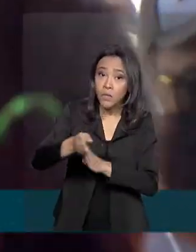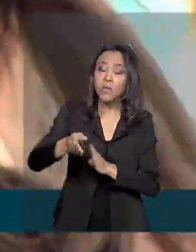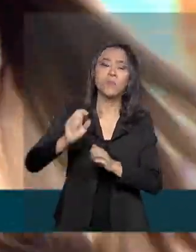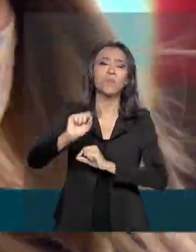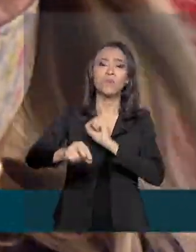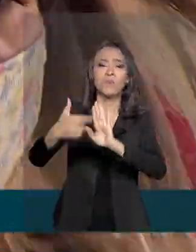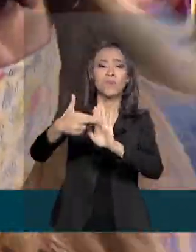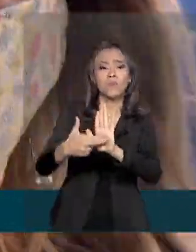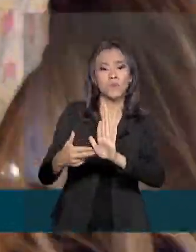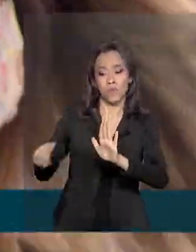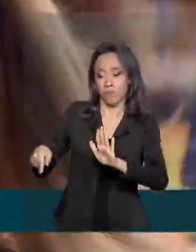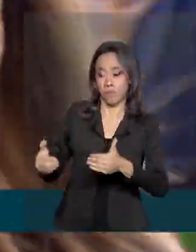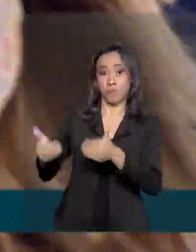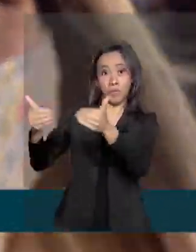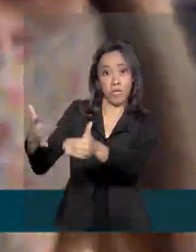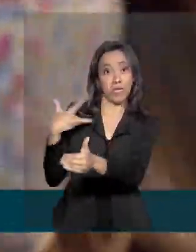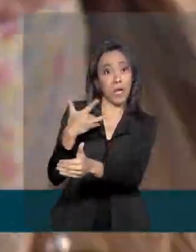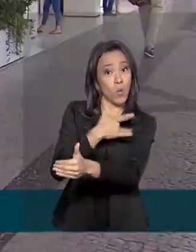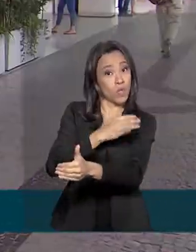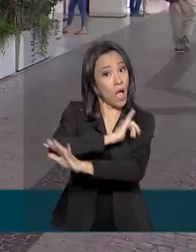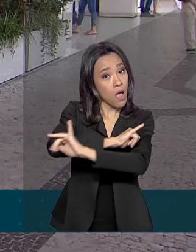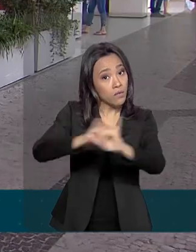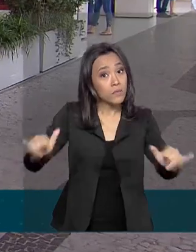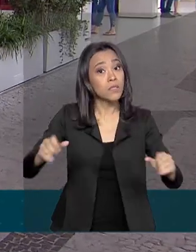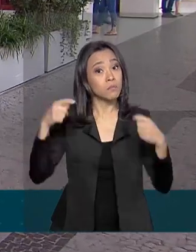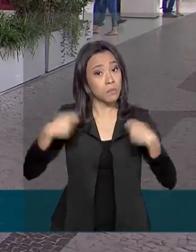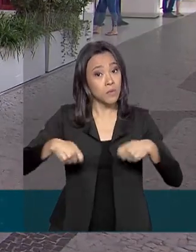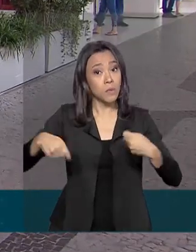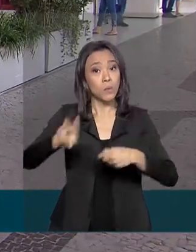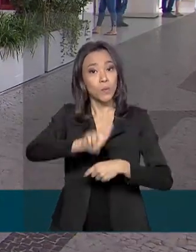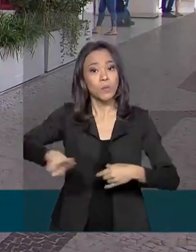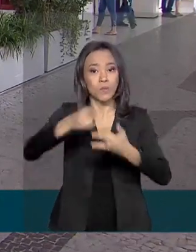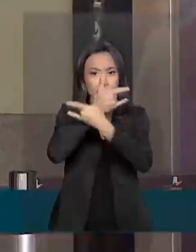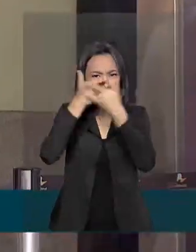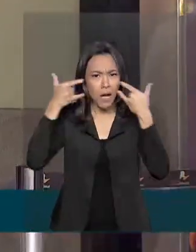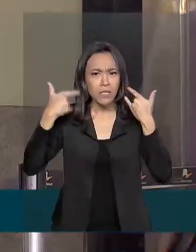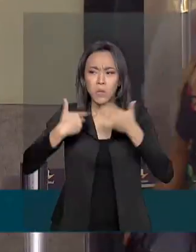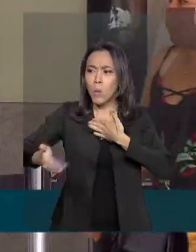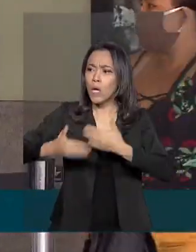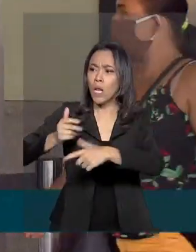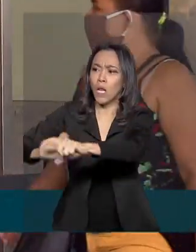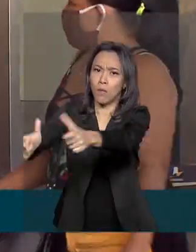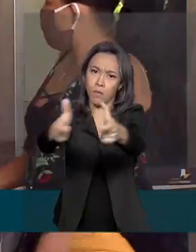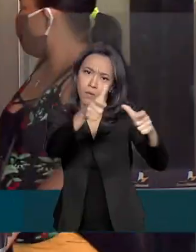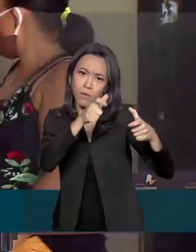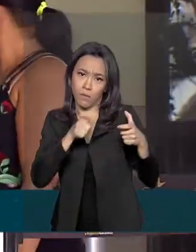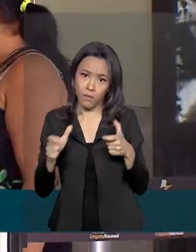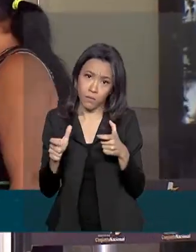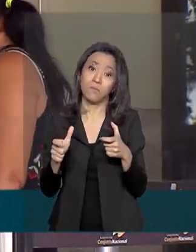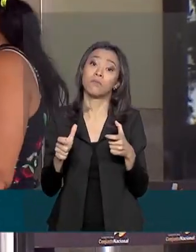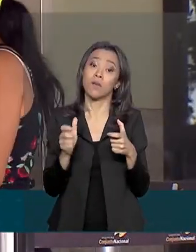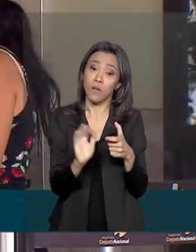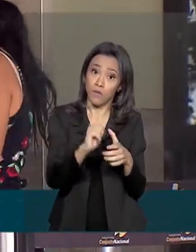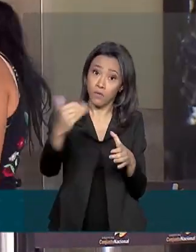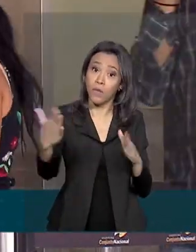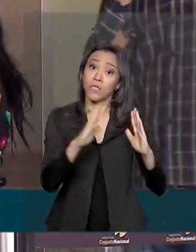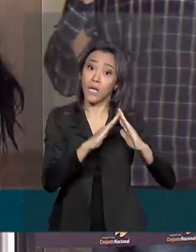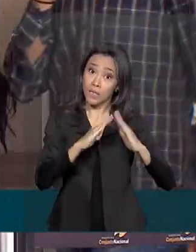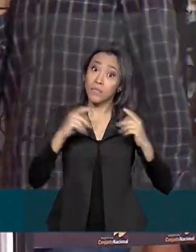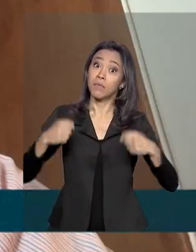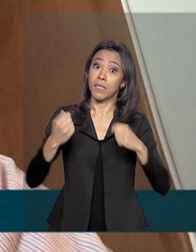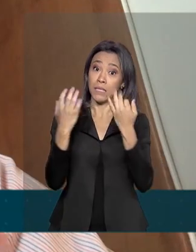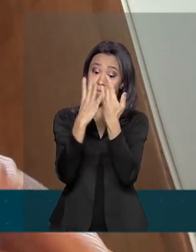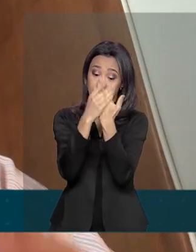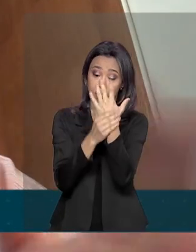Saúde reforçam a importância do uso de máscara em todos os ambientes e principalmente de se manter a boa higiene das